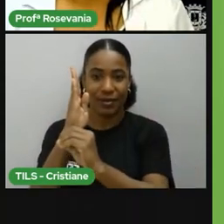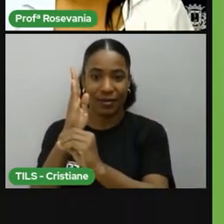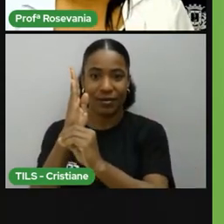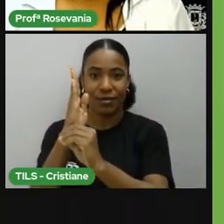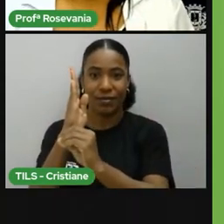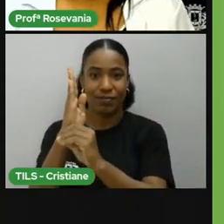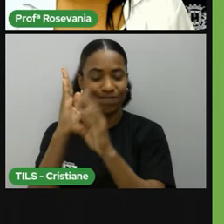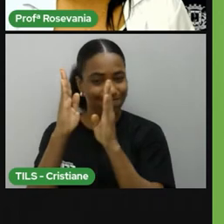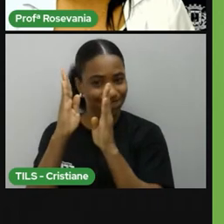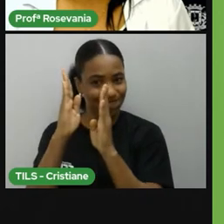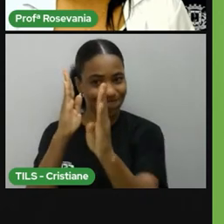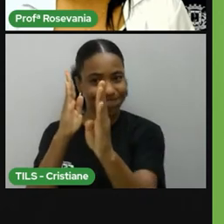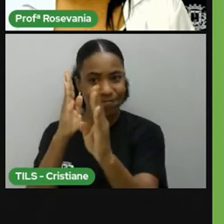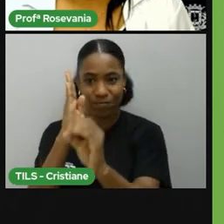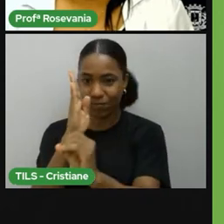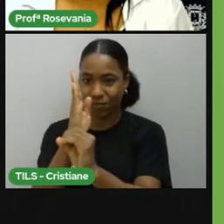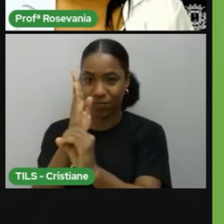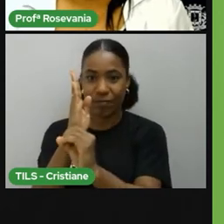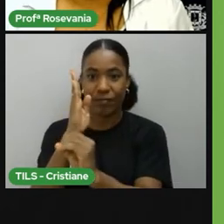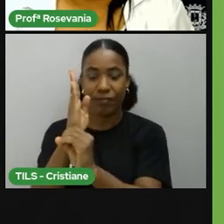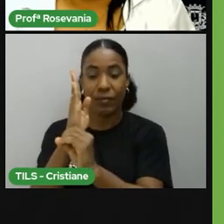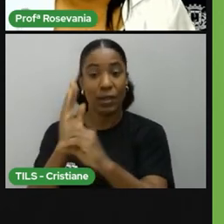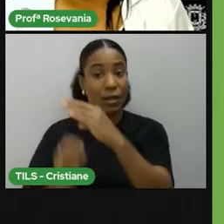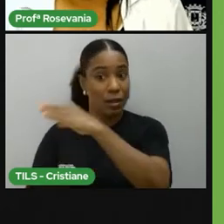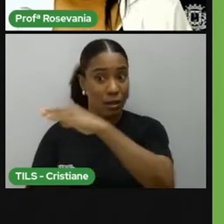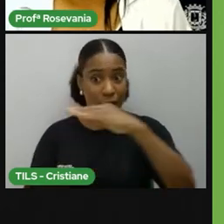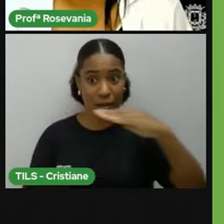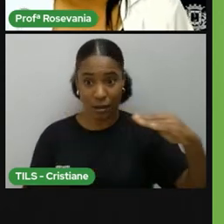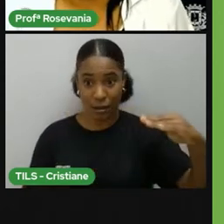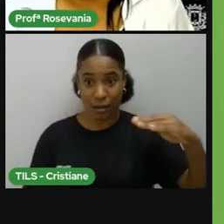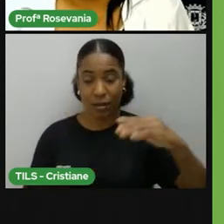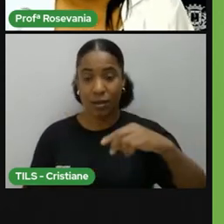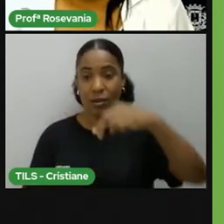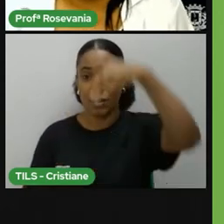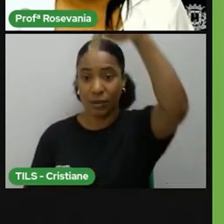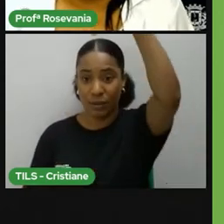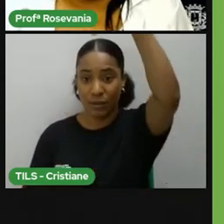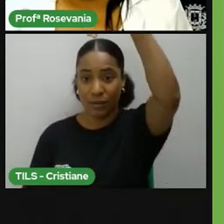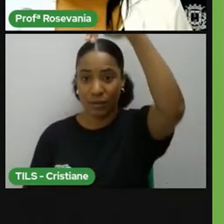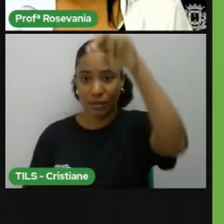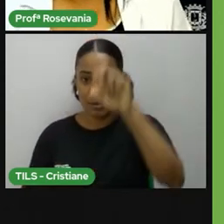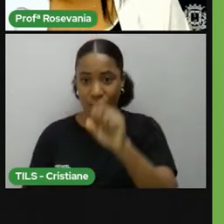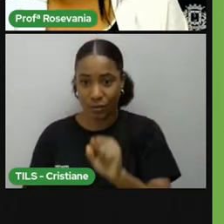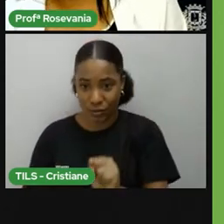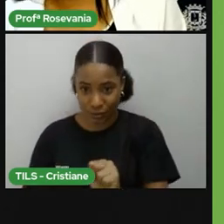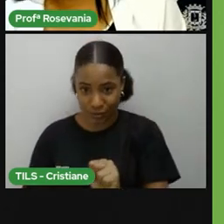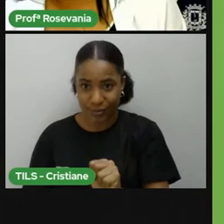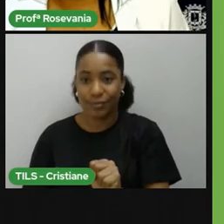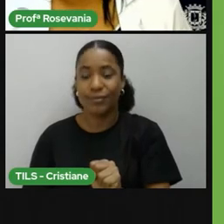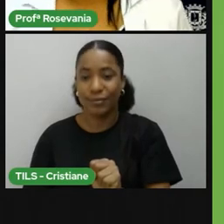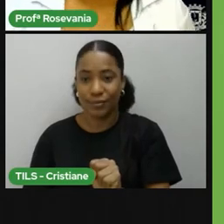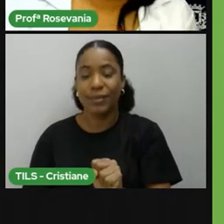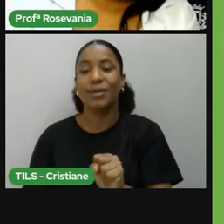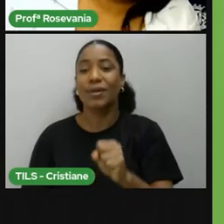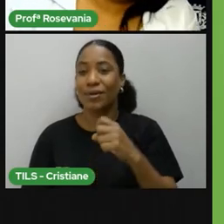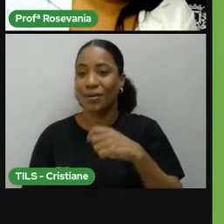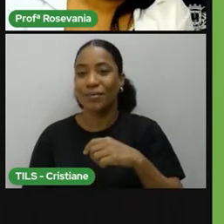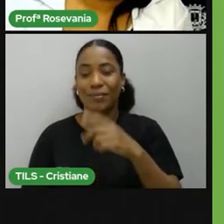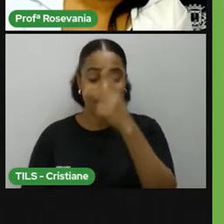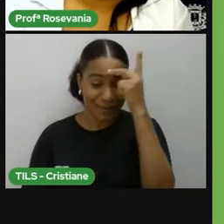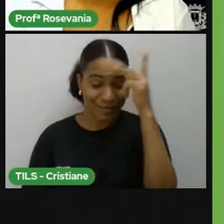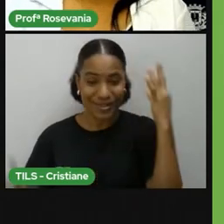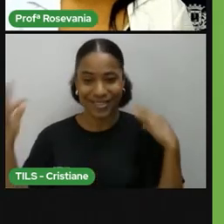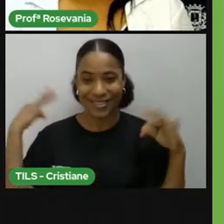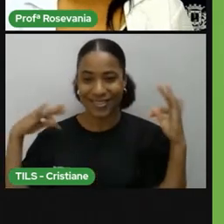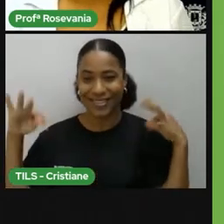realmente uma linha. E chama muita atenção, os turistas adoram fazer essa foto com o pé no Hemisfério Norte e o